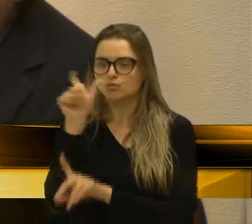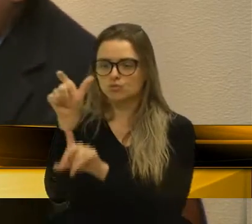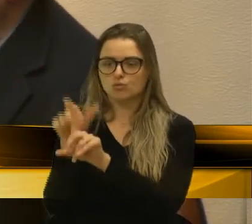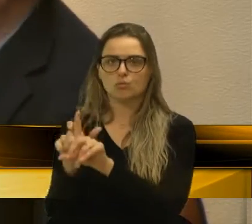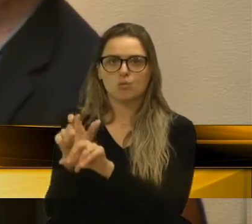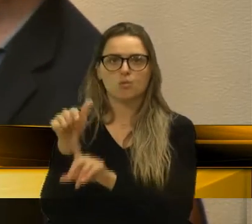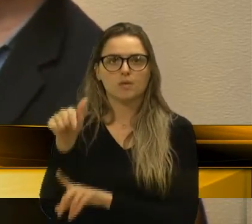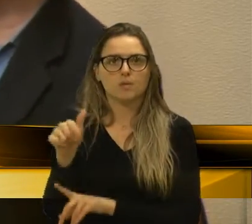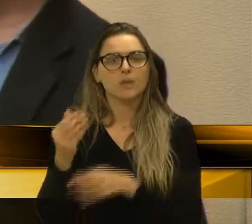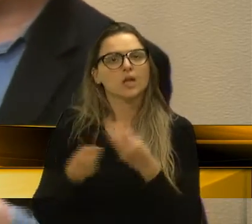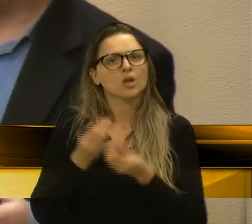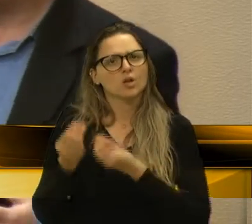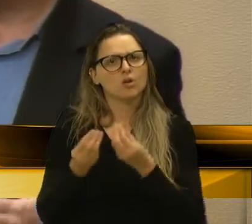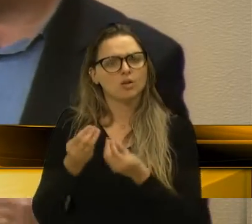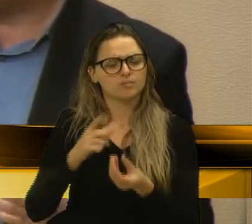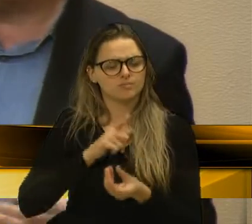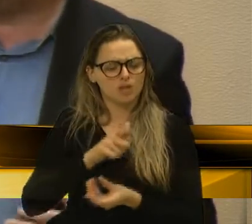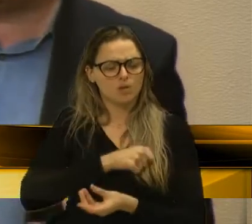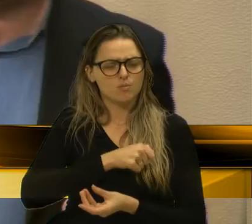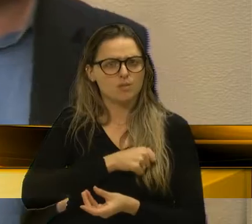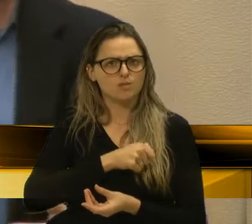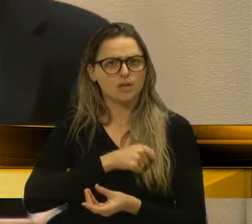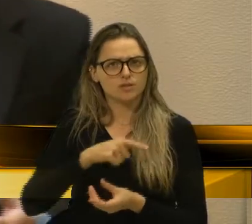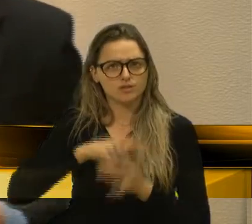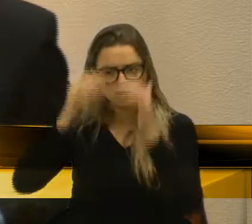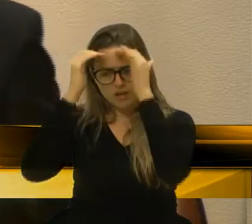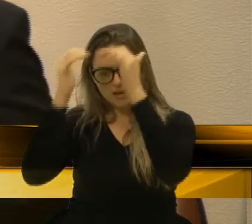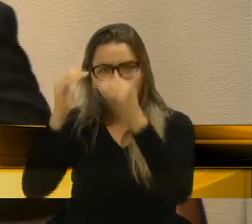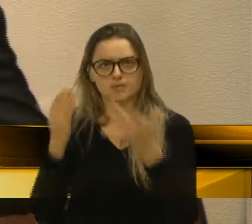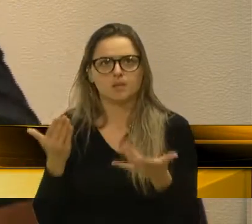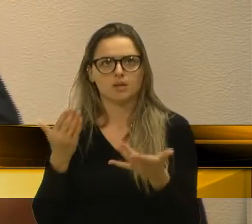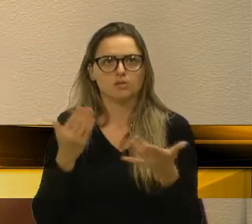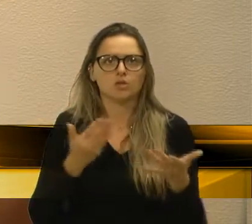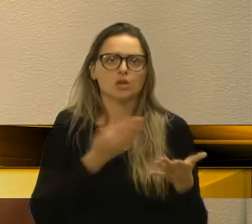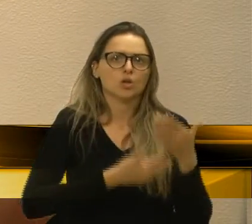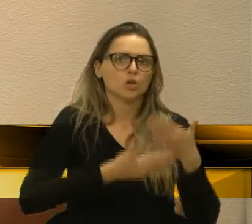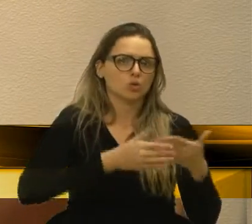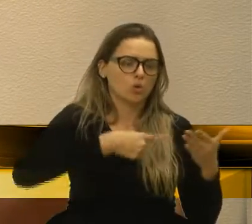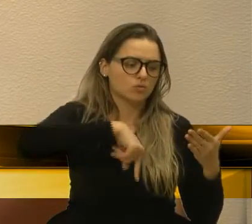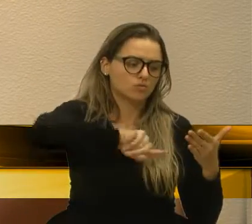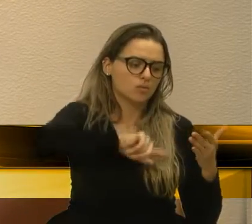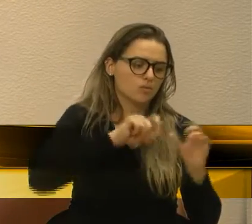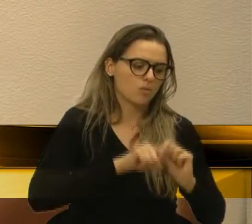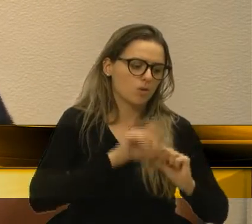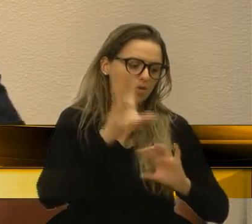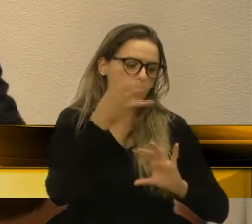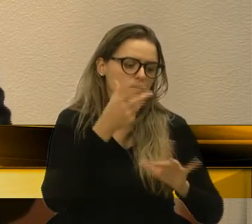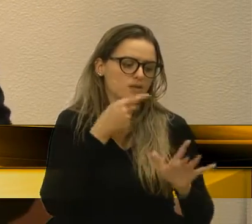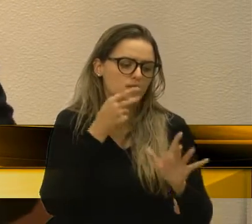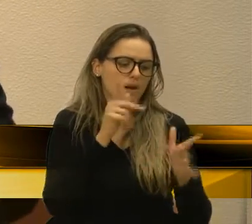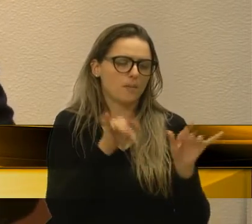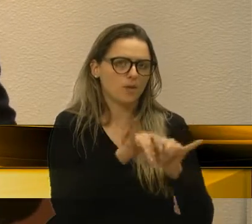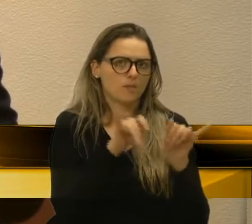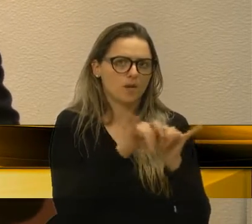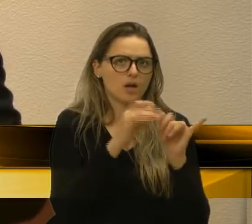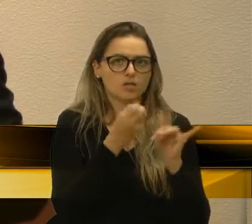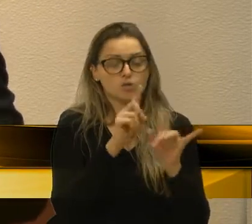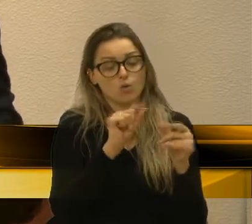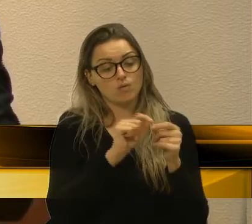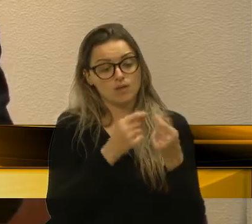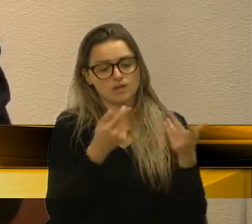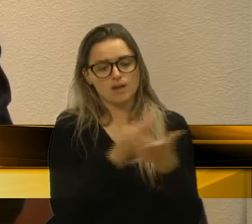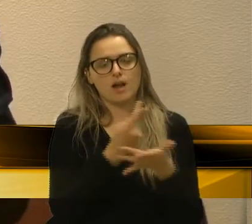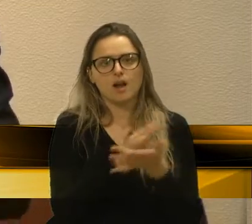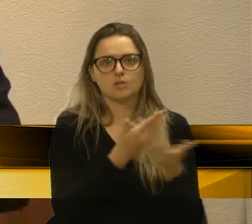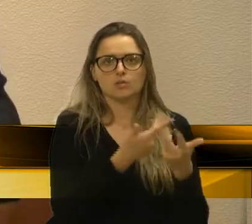Marciano, com uma questão de humildade, de respeito, acho que ninguém está livre de falar alguma bobagem, de fazer algo do